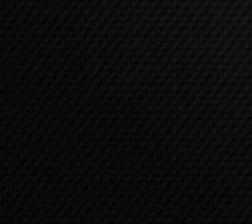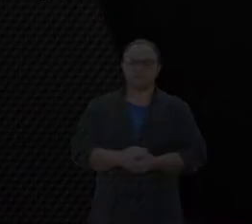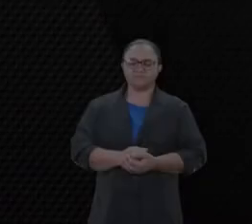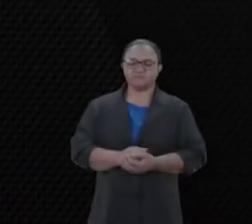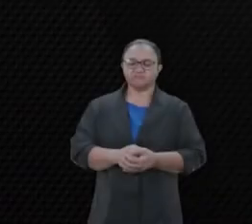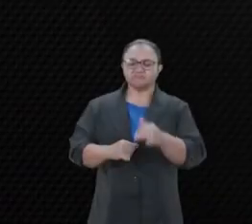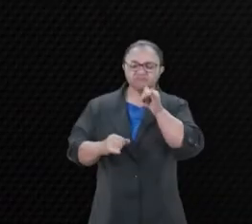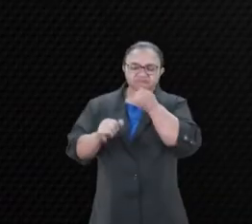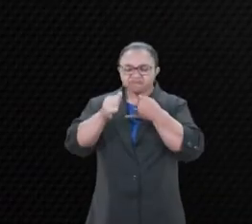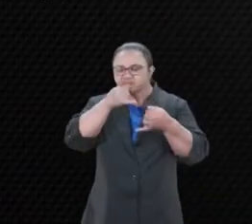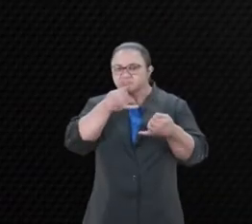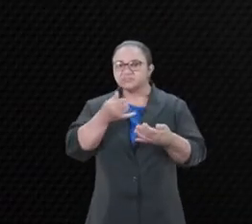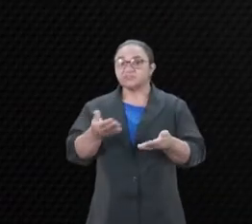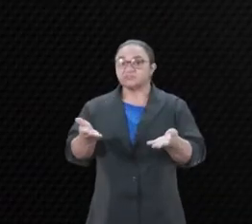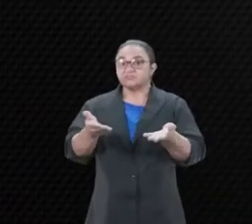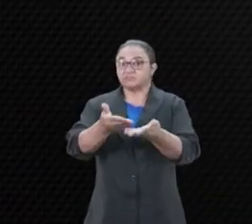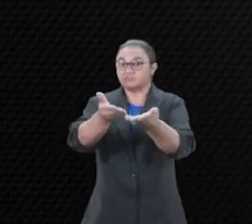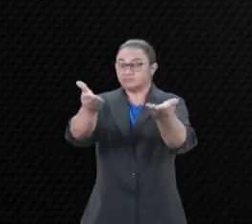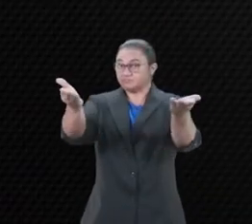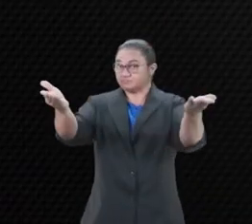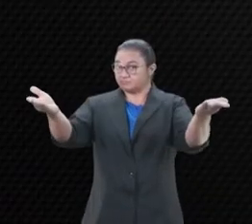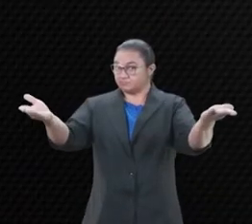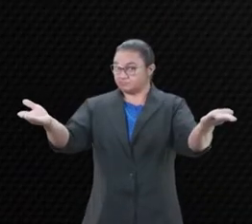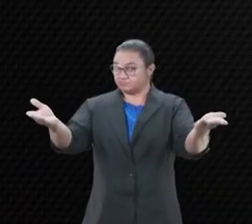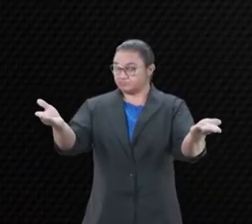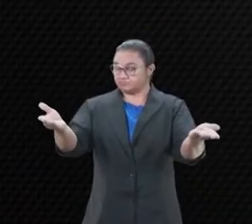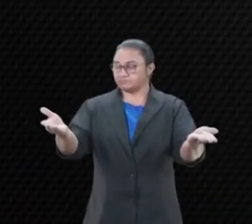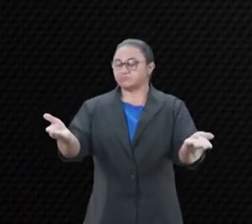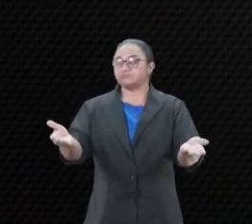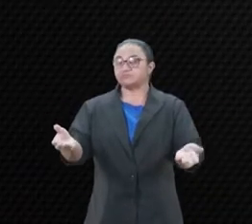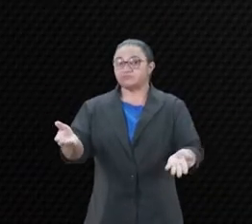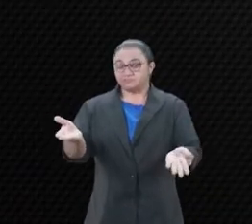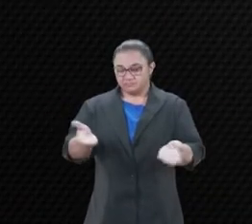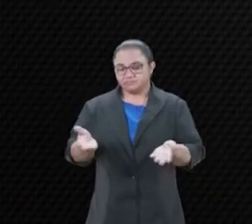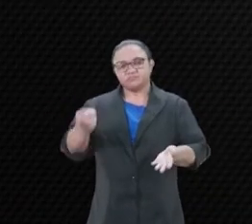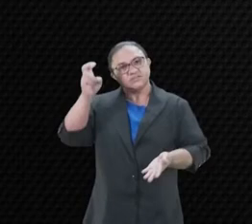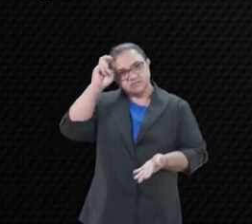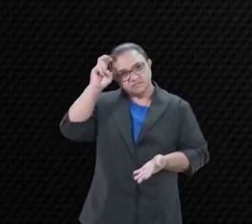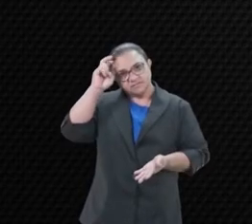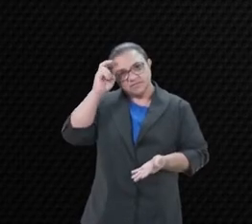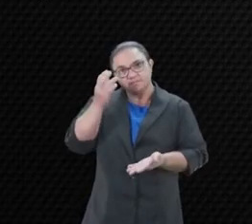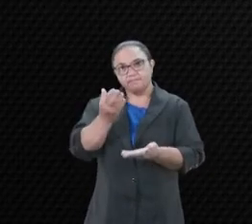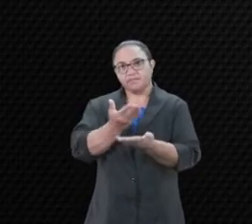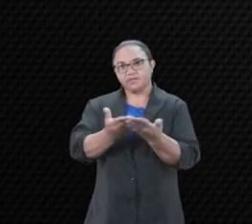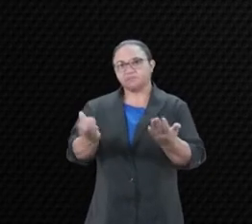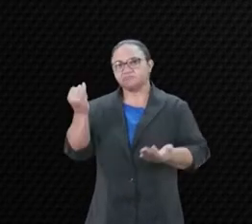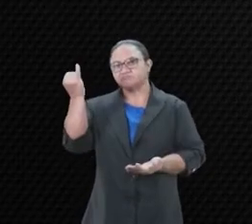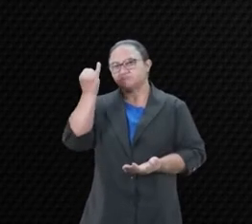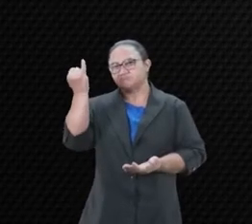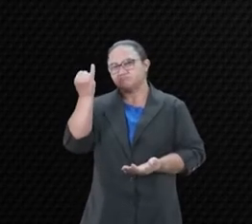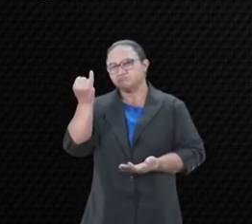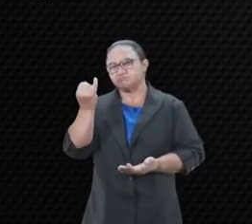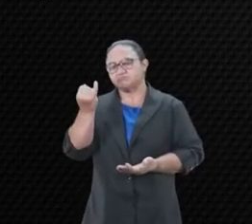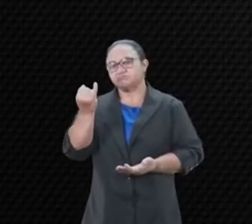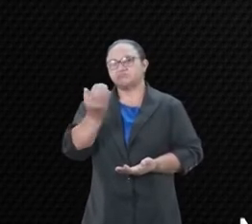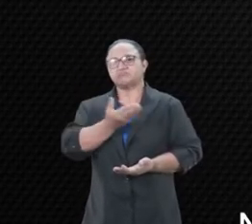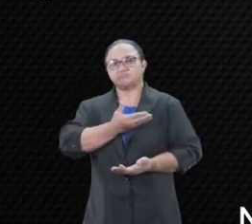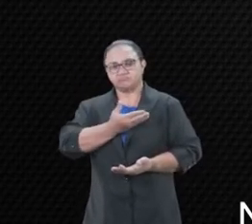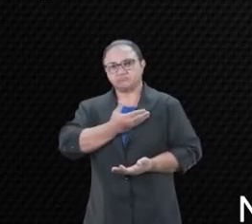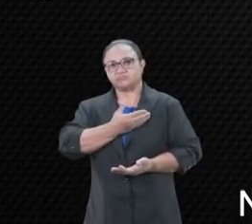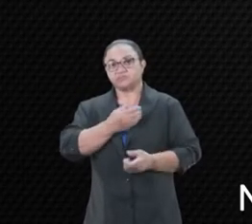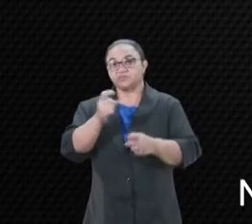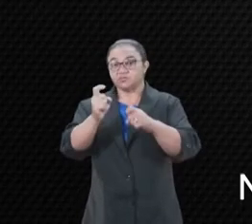É com tristeza que nos dirigimos a todos vocês. Nesta quinta-feira, perdemos um grande amigo.